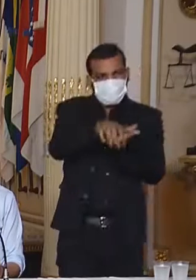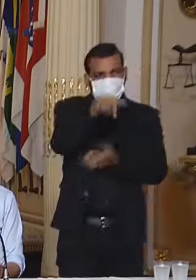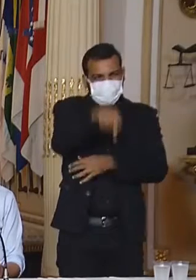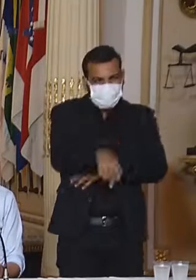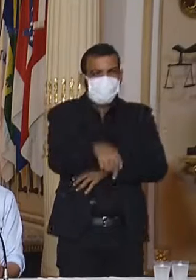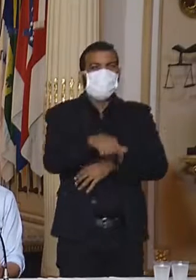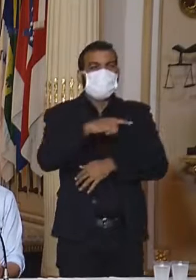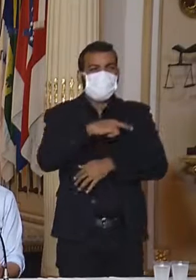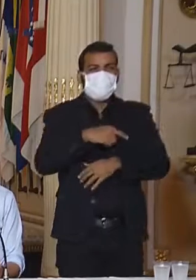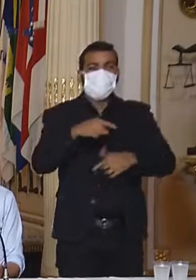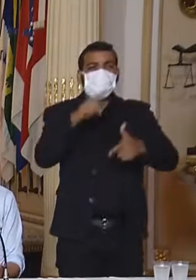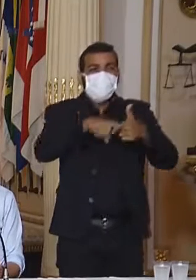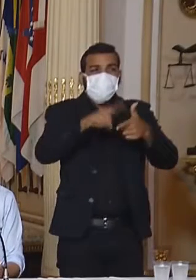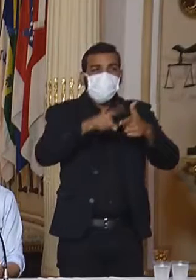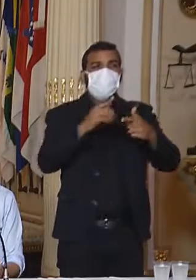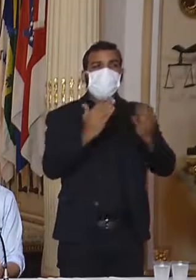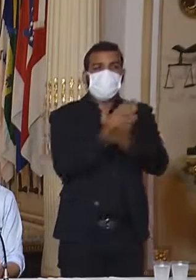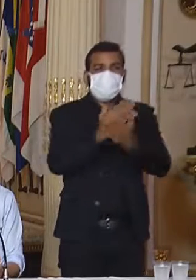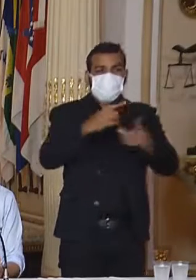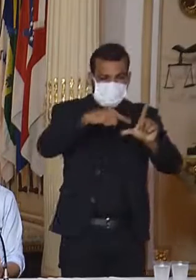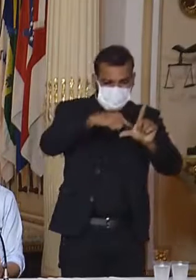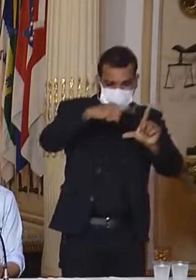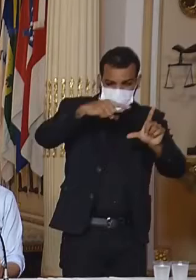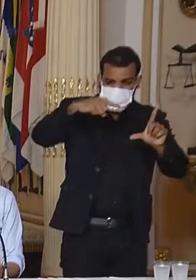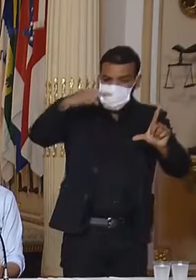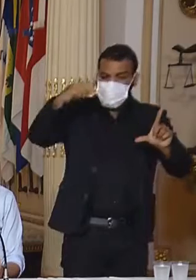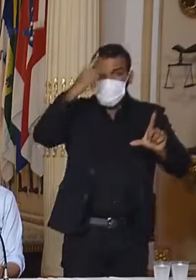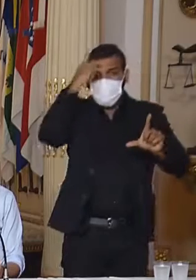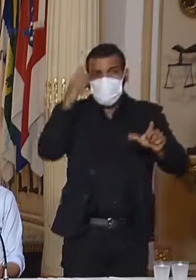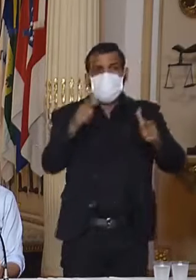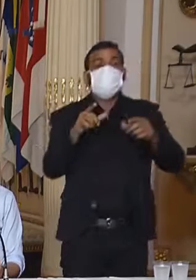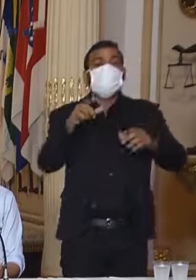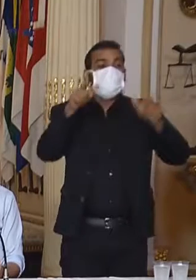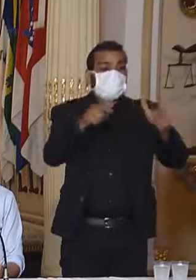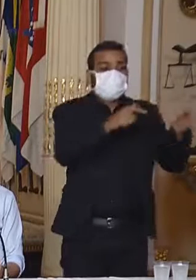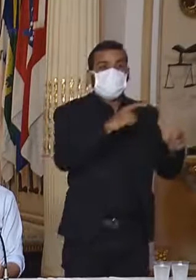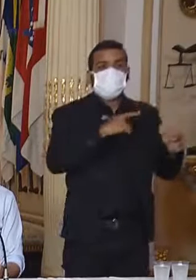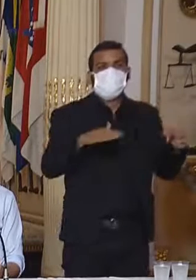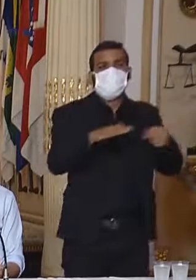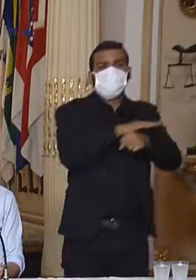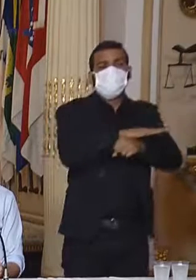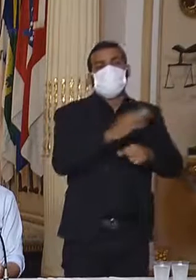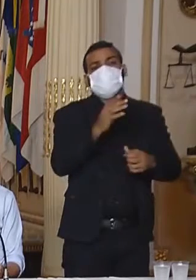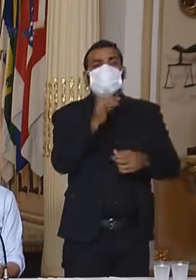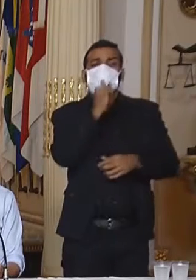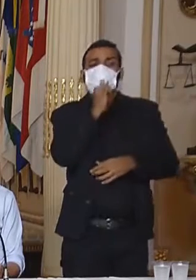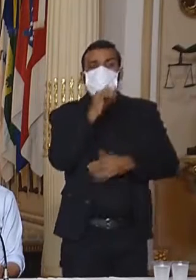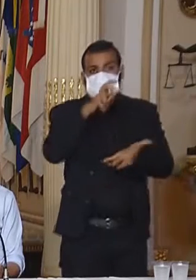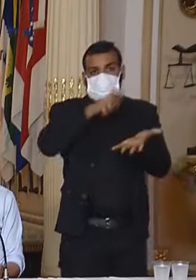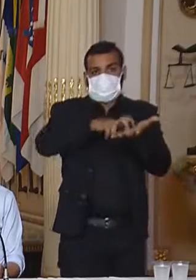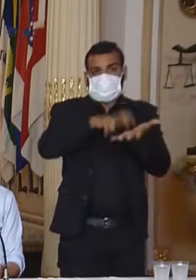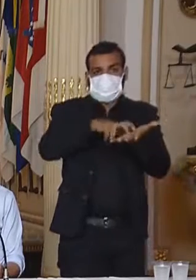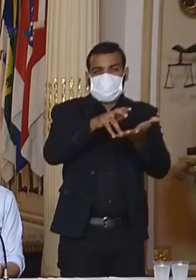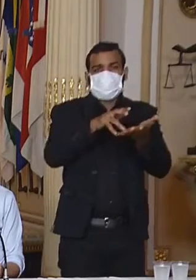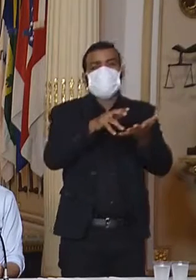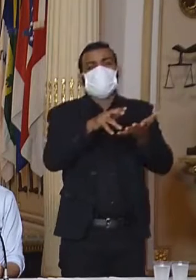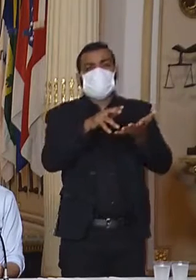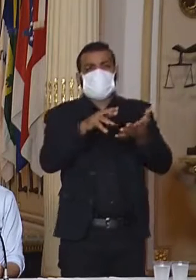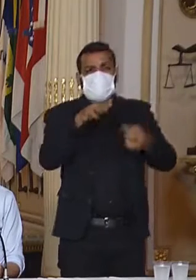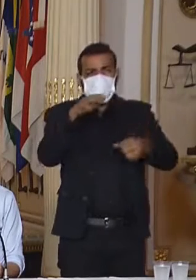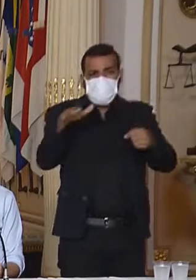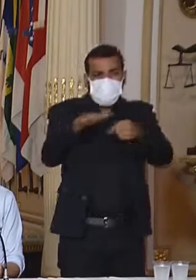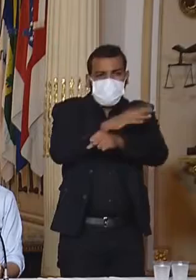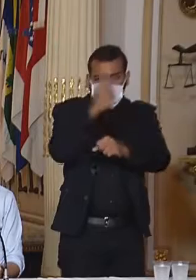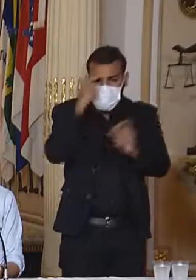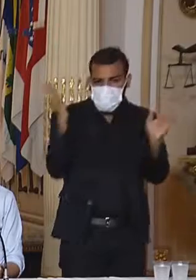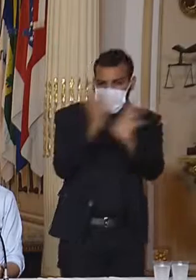muito específicos de pico, onde você tem uma concentração muito grande de pessoas, normalmente no início da manhã e no final da tarde, início da noite. A ideia é a